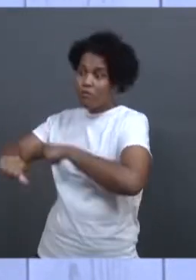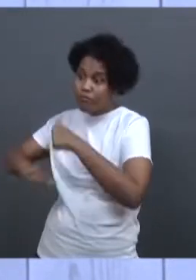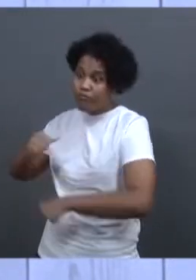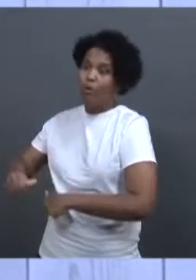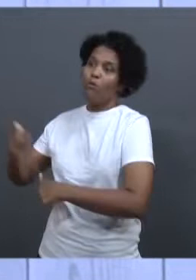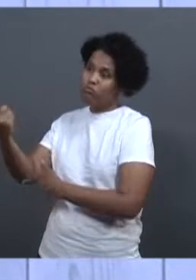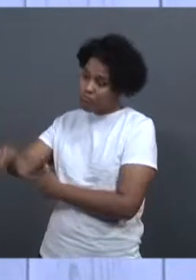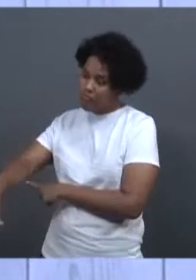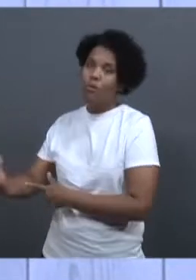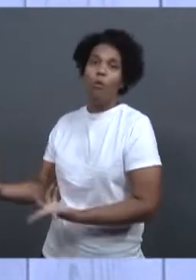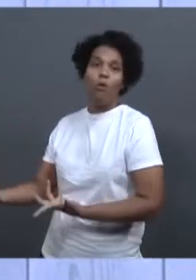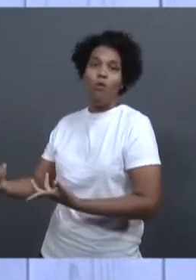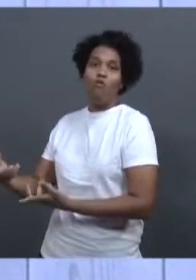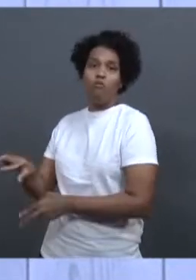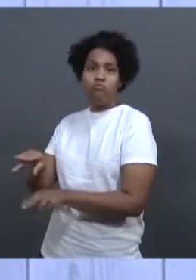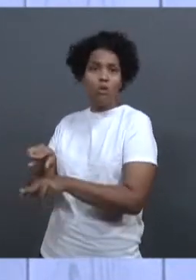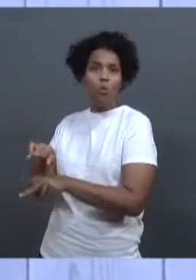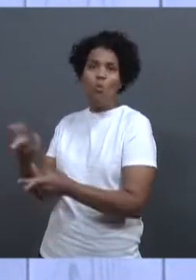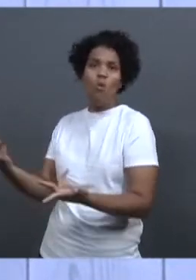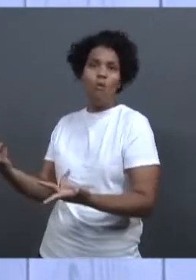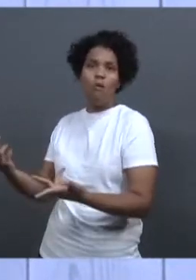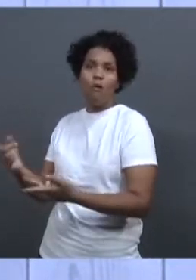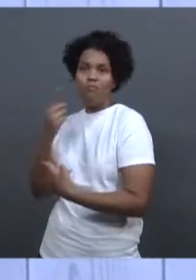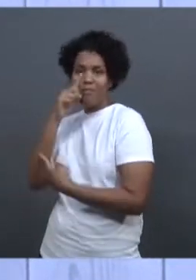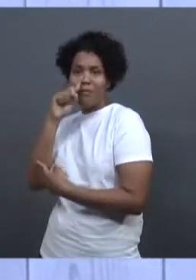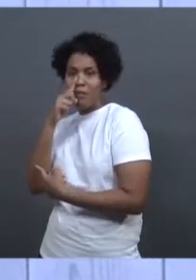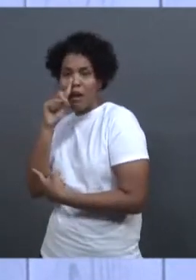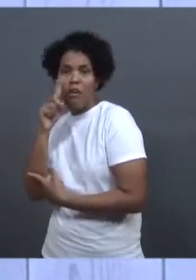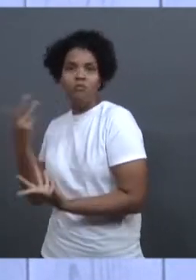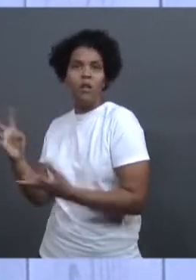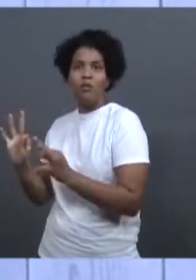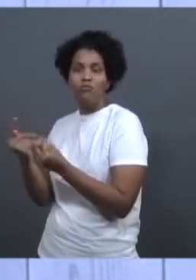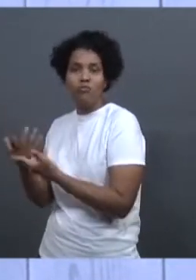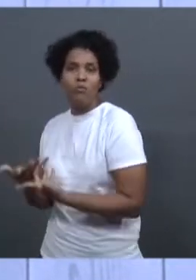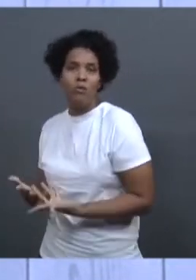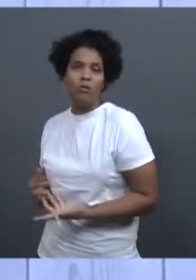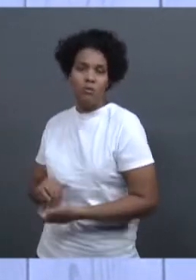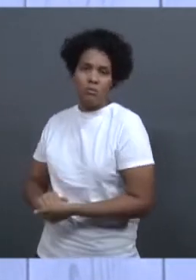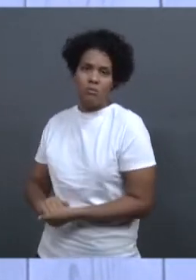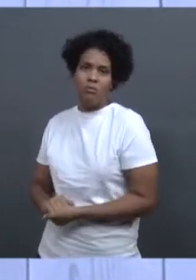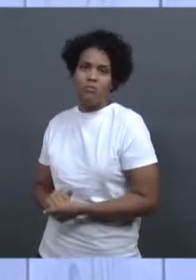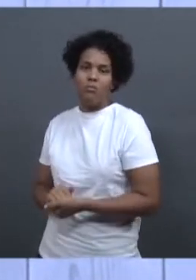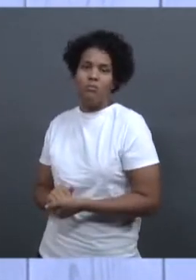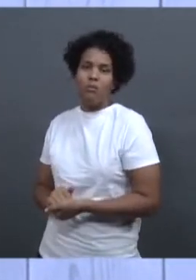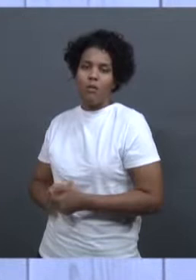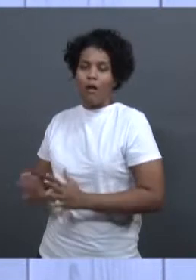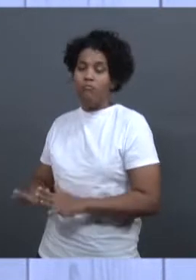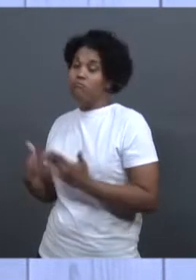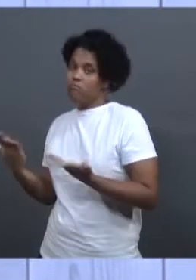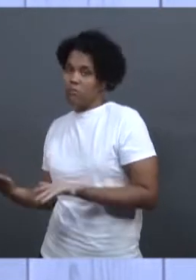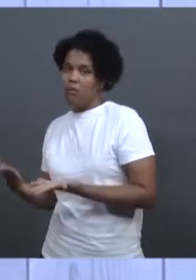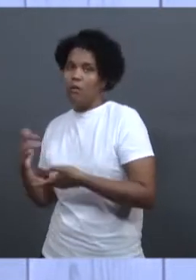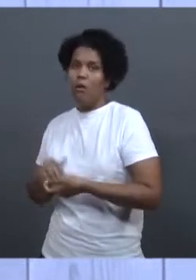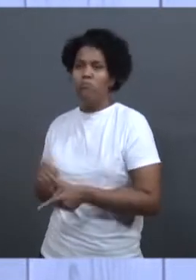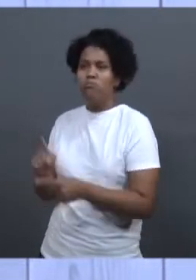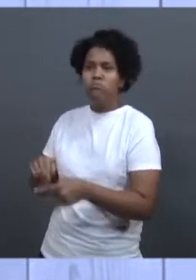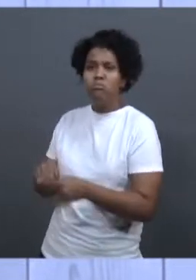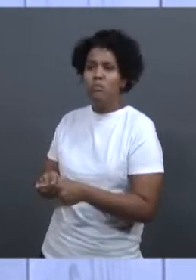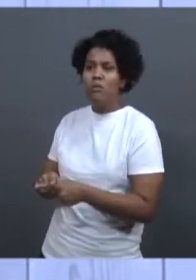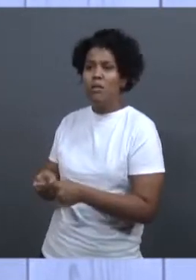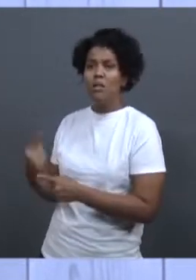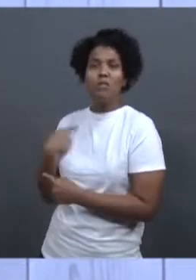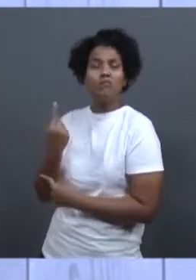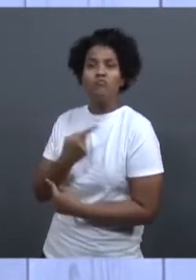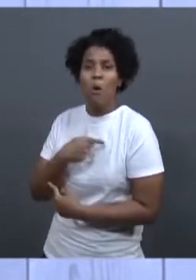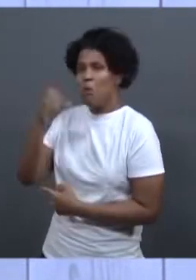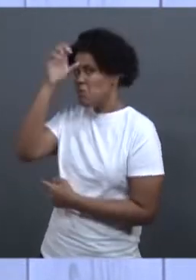da mesma natureza e de uma gravidade também total. Então, por que não aprendemos?